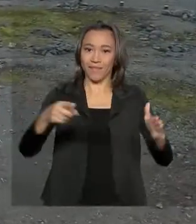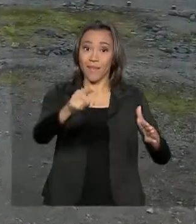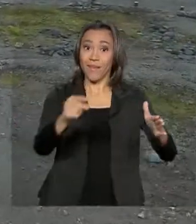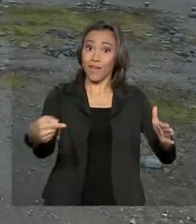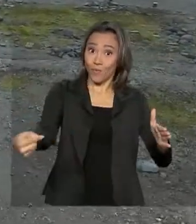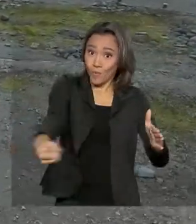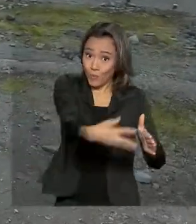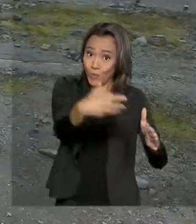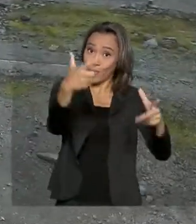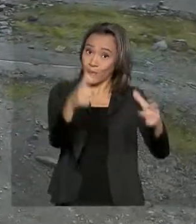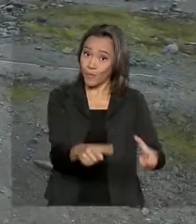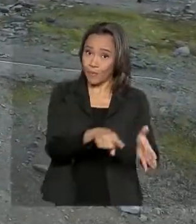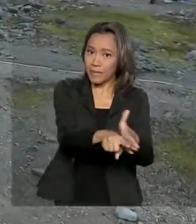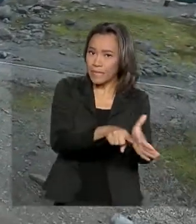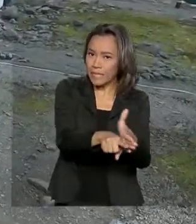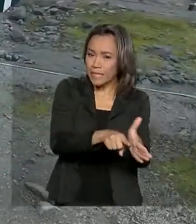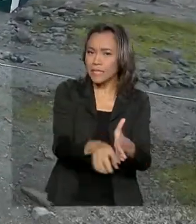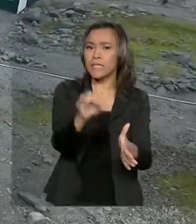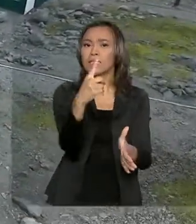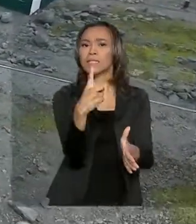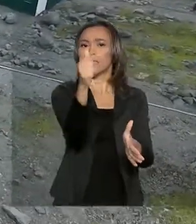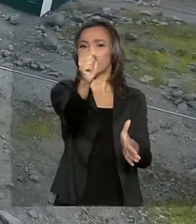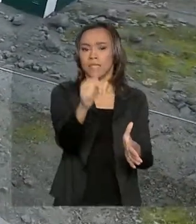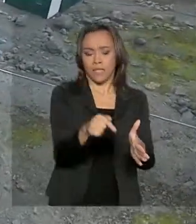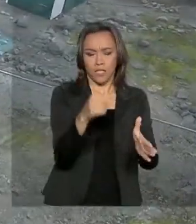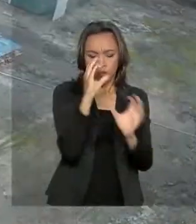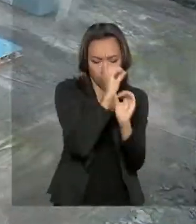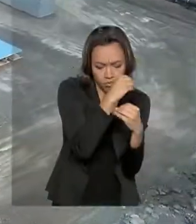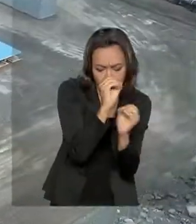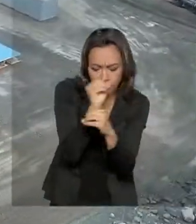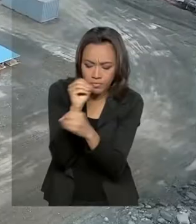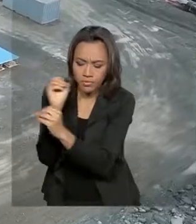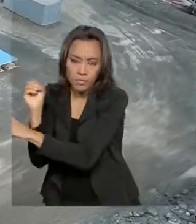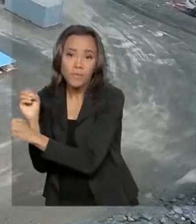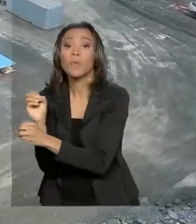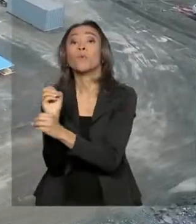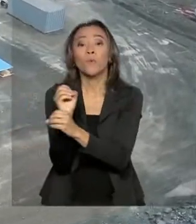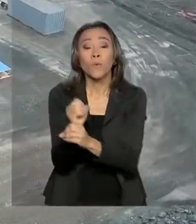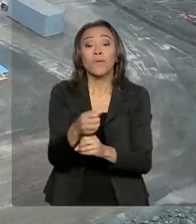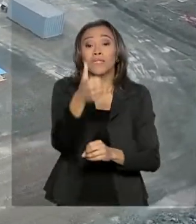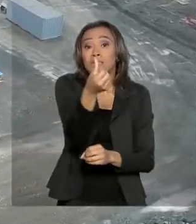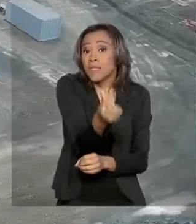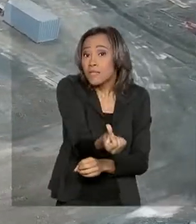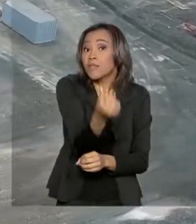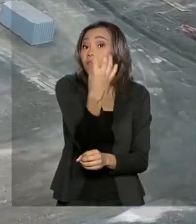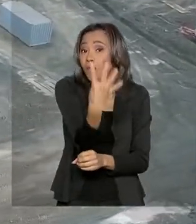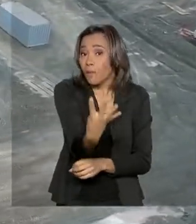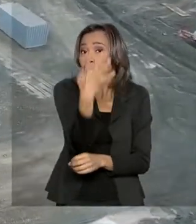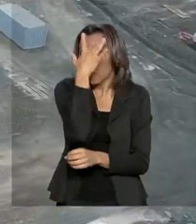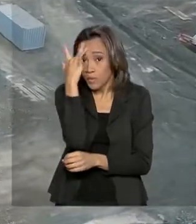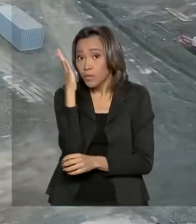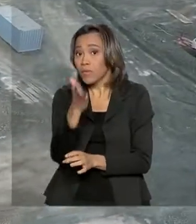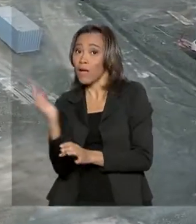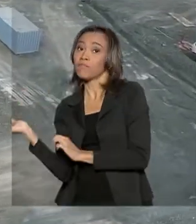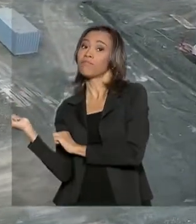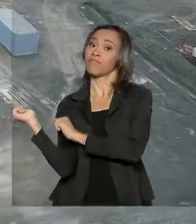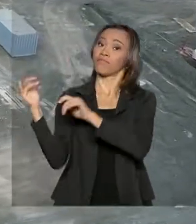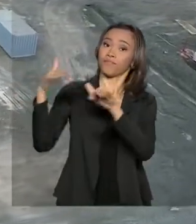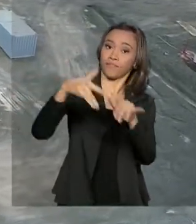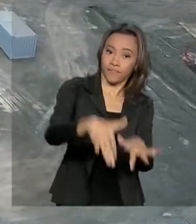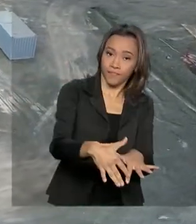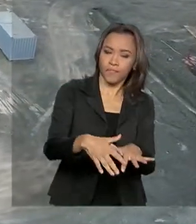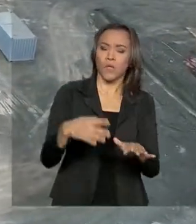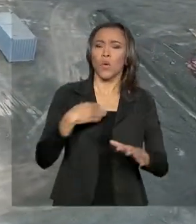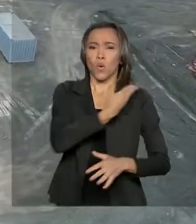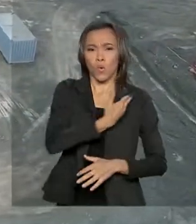pesquisa do Brasil tem 17 laboratórios e pode hospedar 64 pessoas. O governo federal investiu cerca